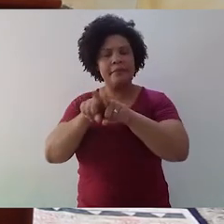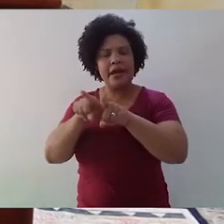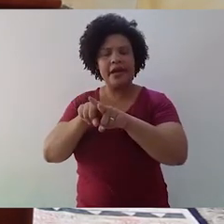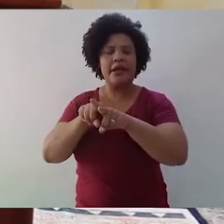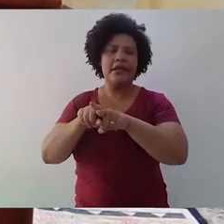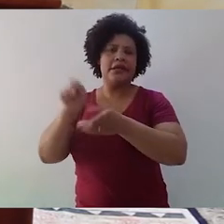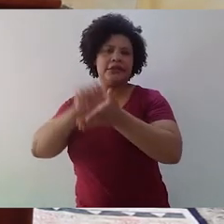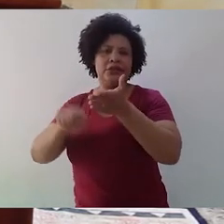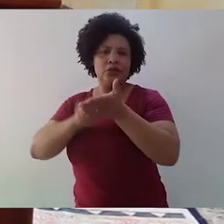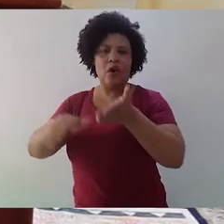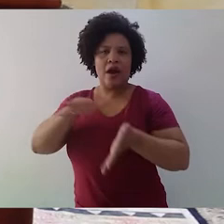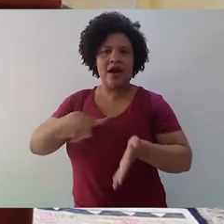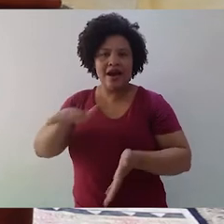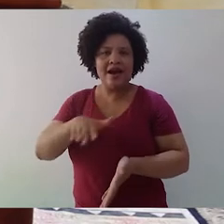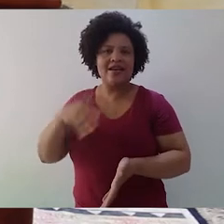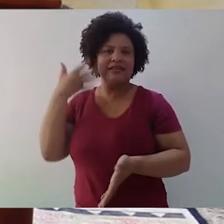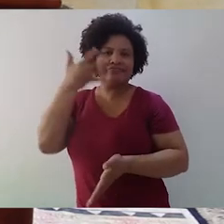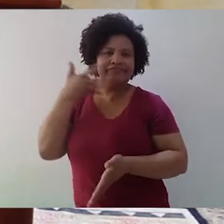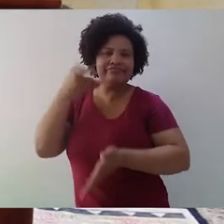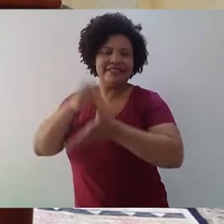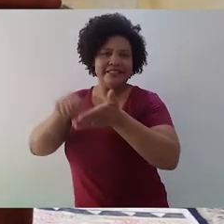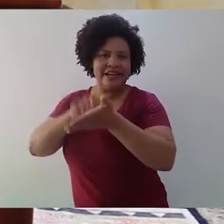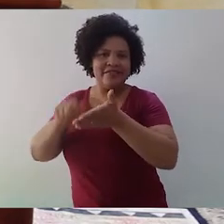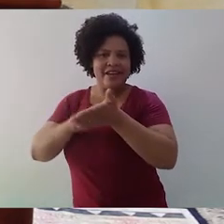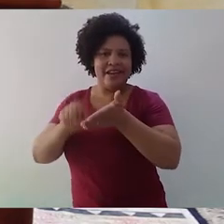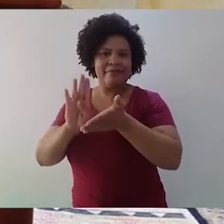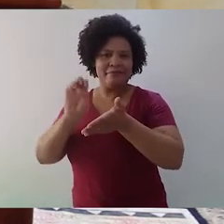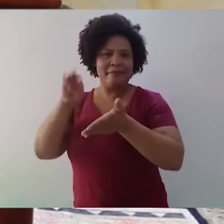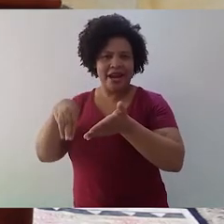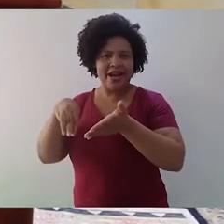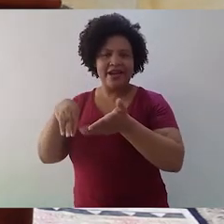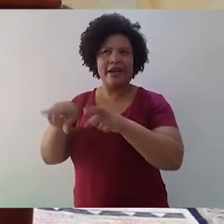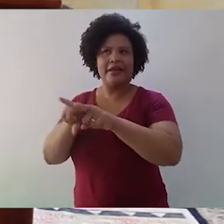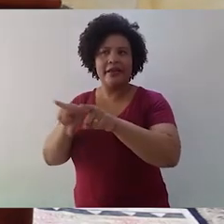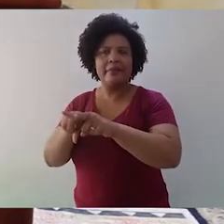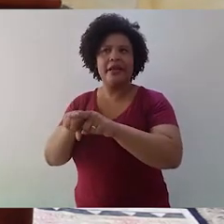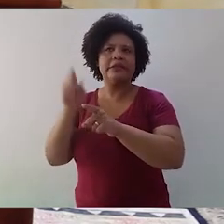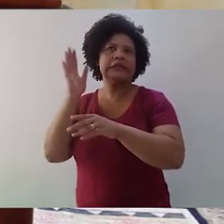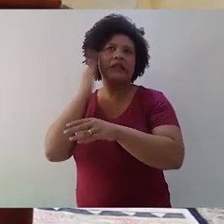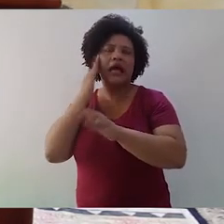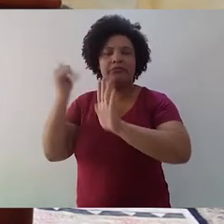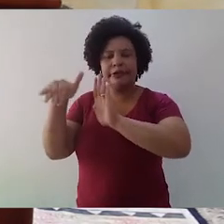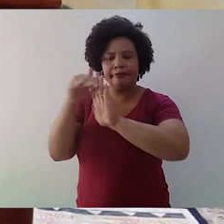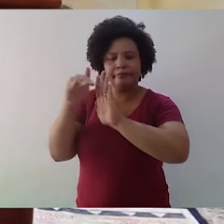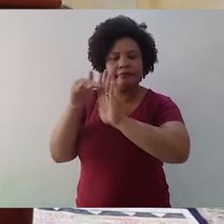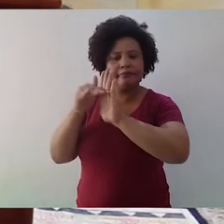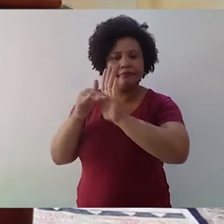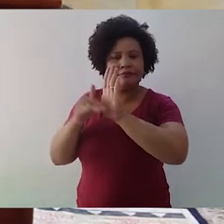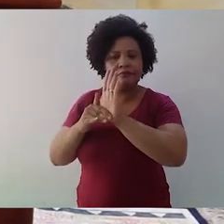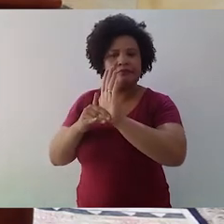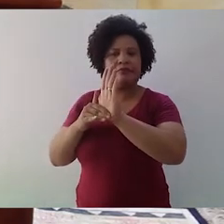retórica, ele terá mais elementos se entender quais são os princípios que regem a retórica e não simplesmente as